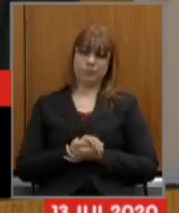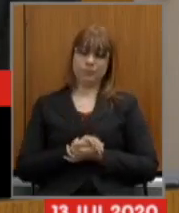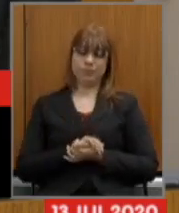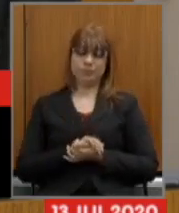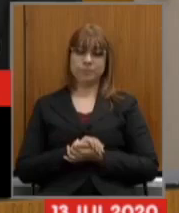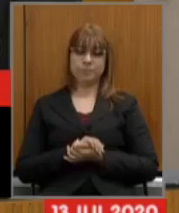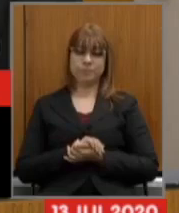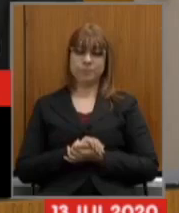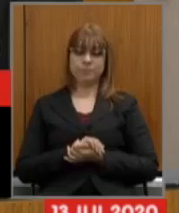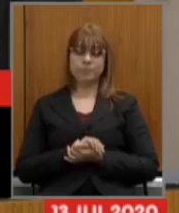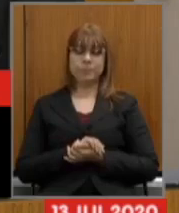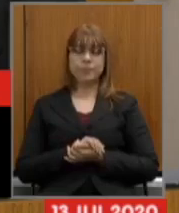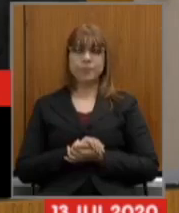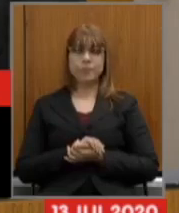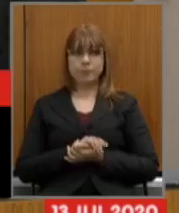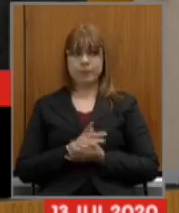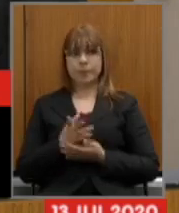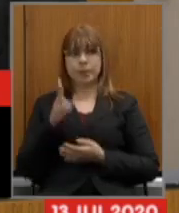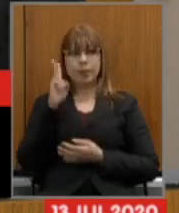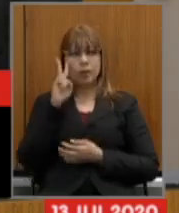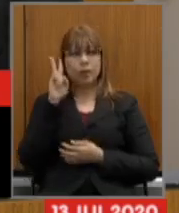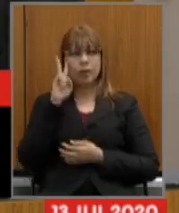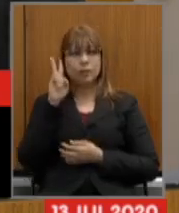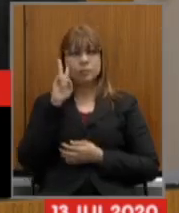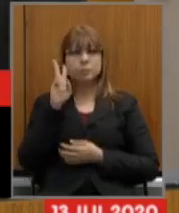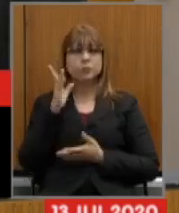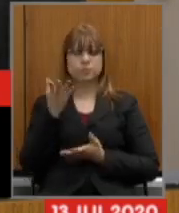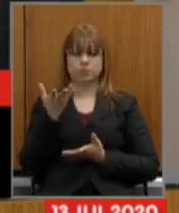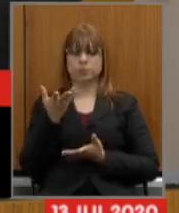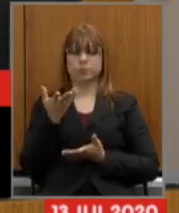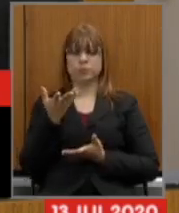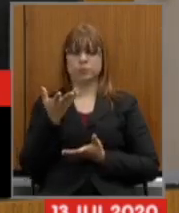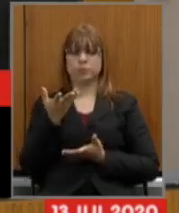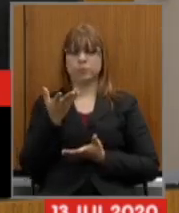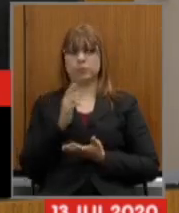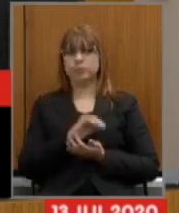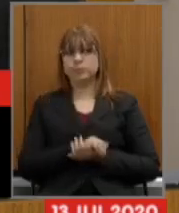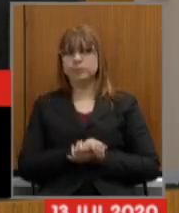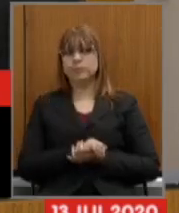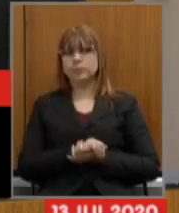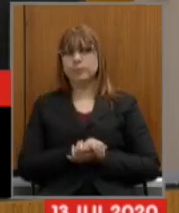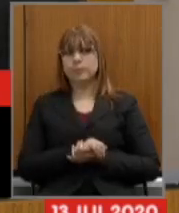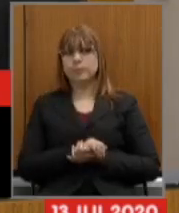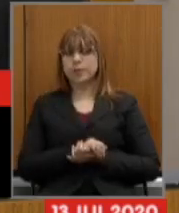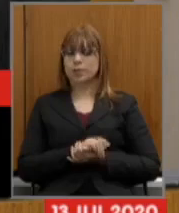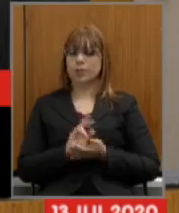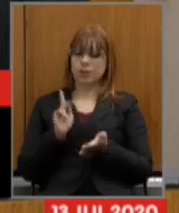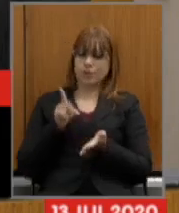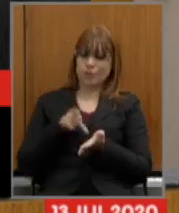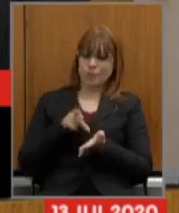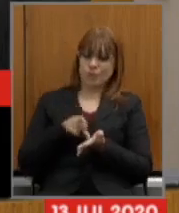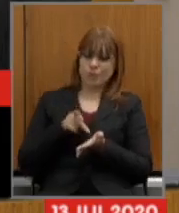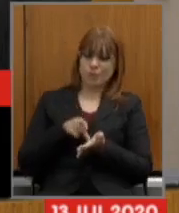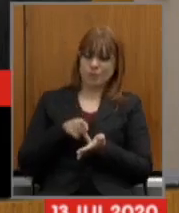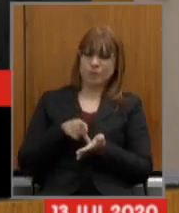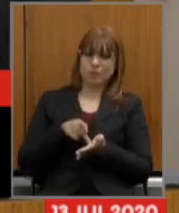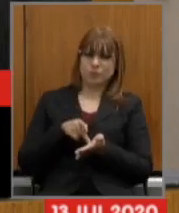vamos lembrar a verdade ela é incontornável